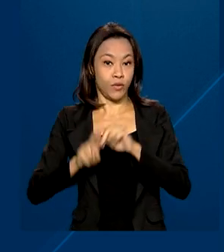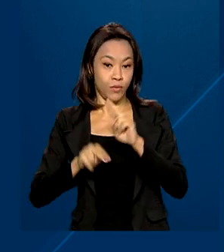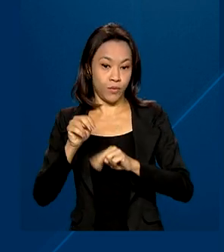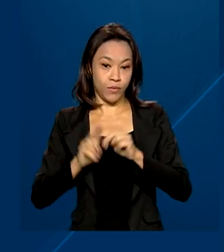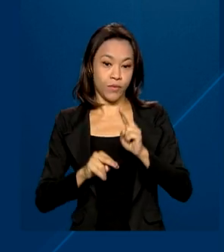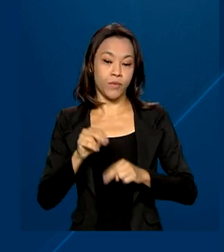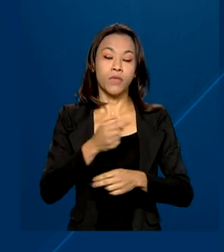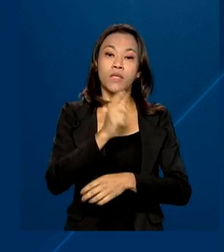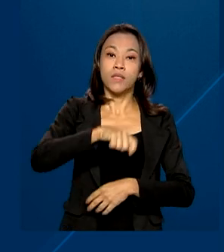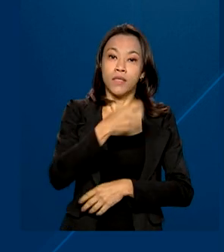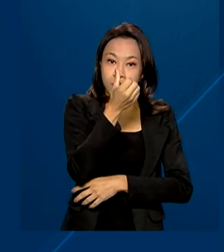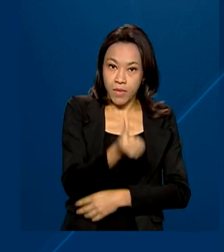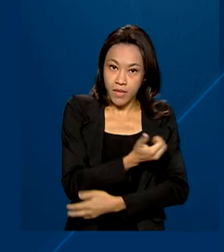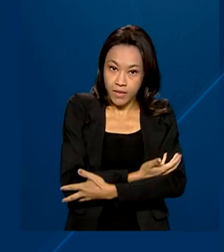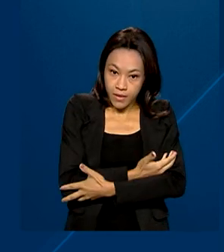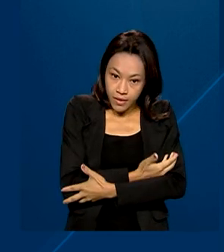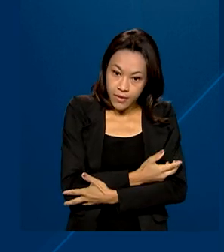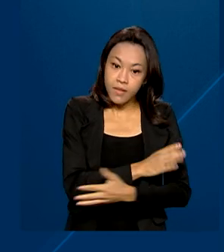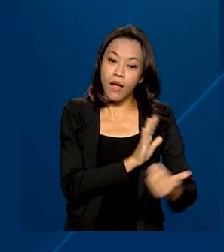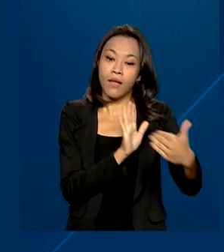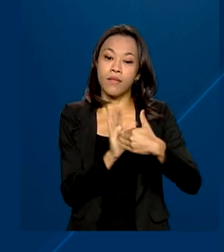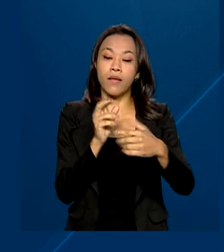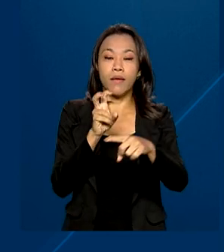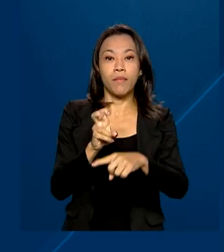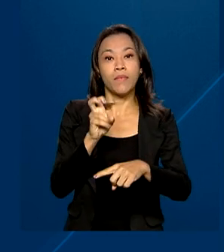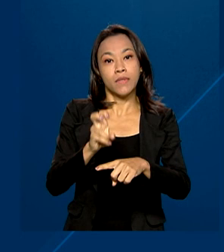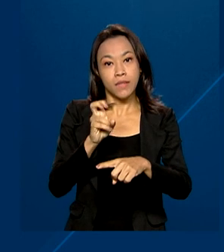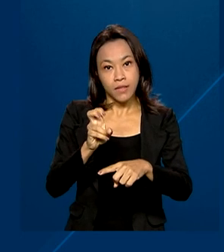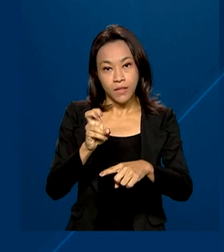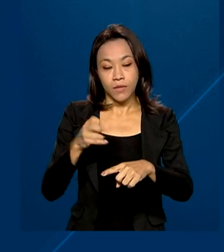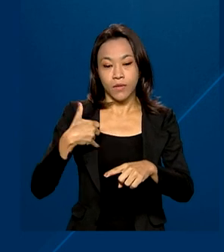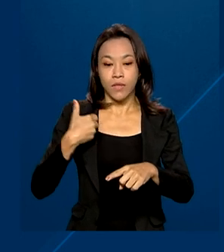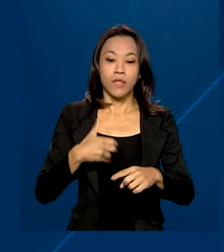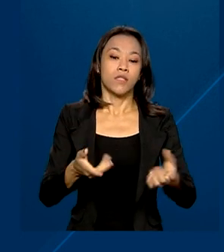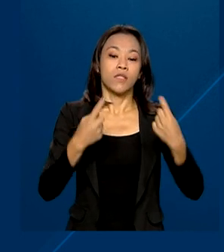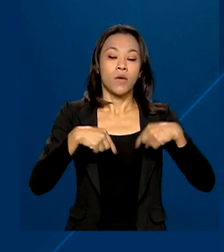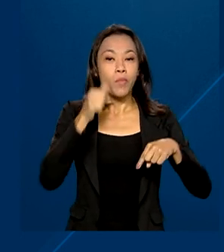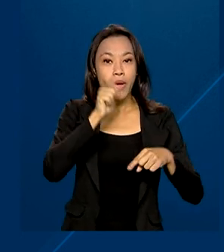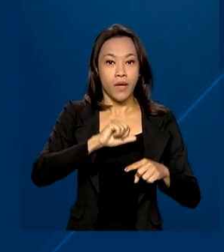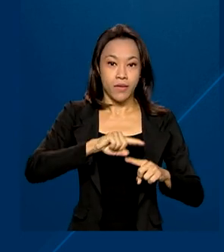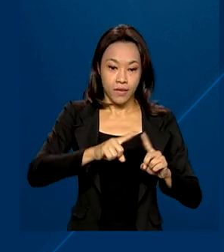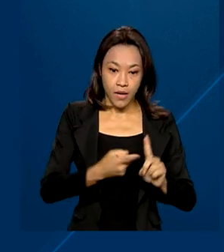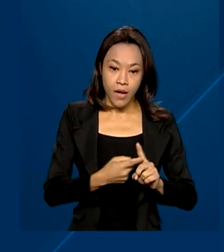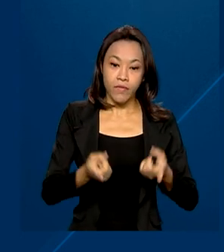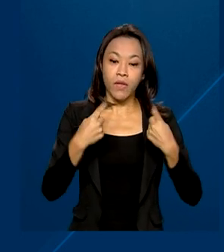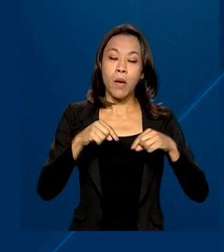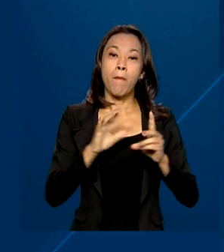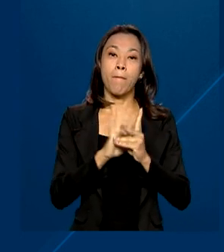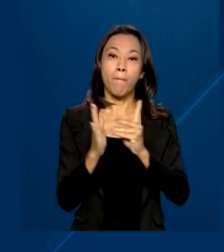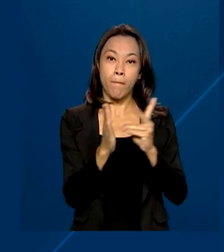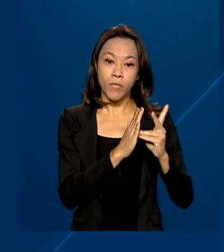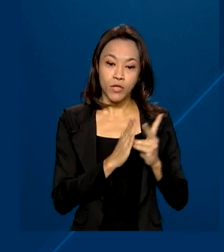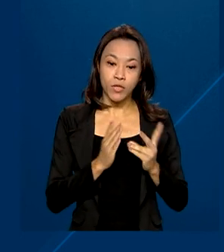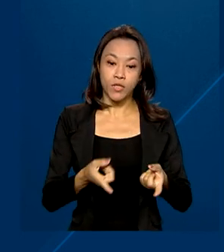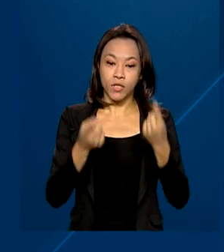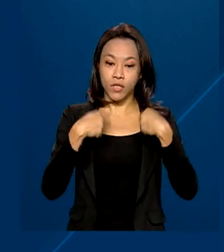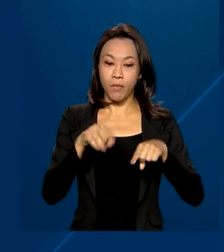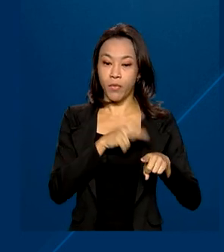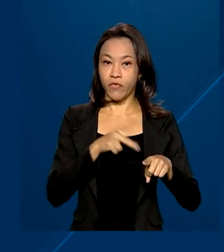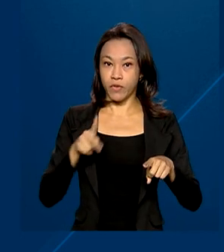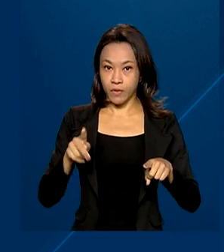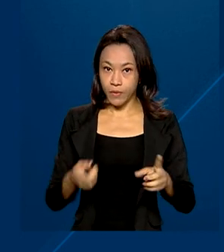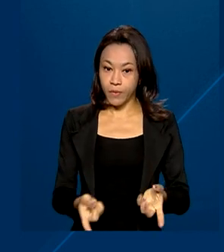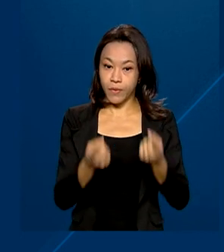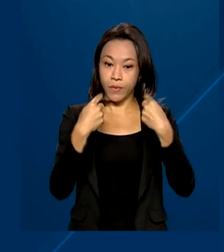6 meses a menores de 5 anos de idade, grávidas e mulheres após o parto, povos indígenas, professores, pessoas